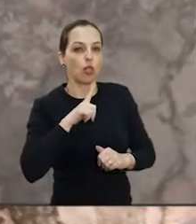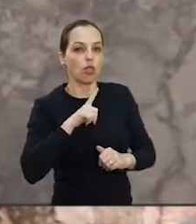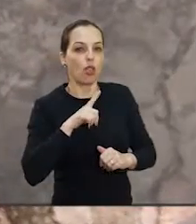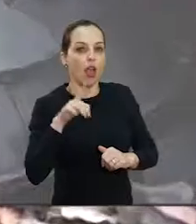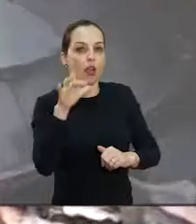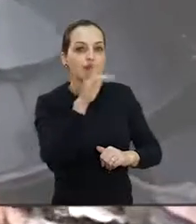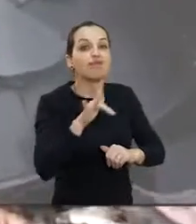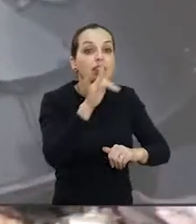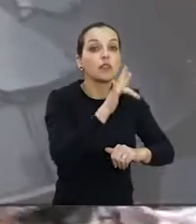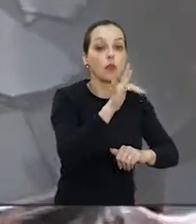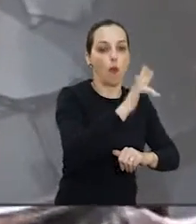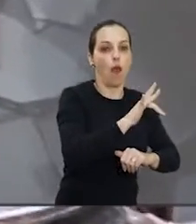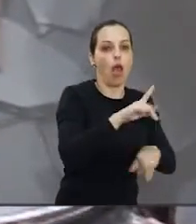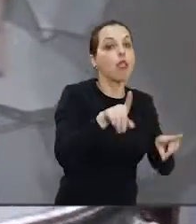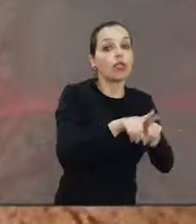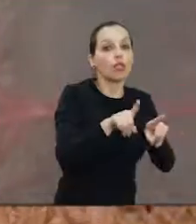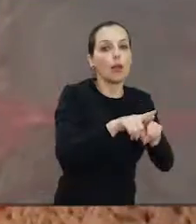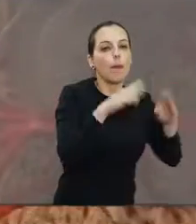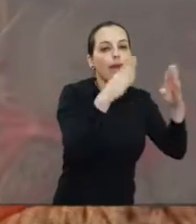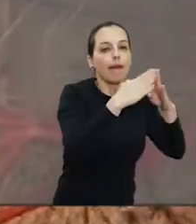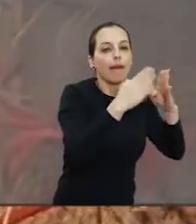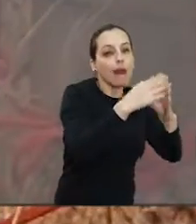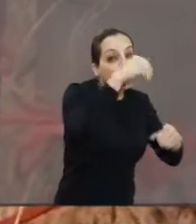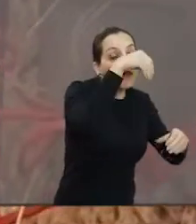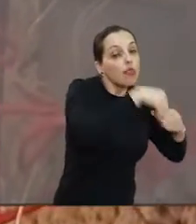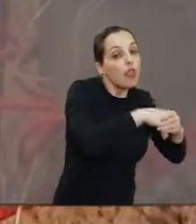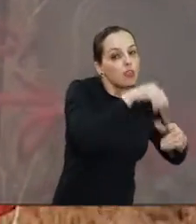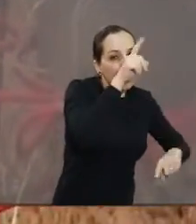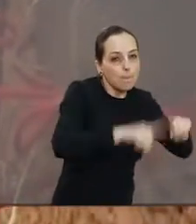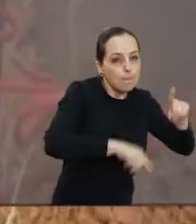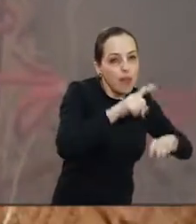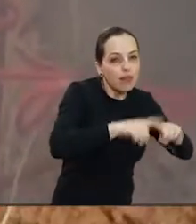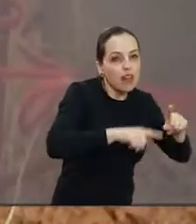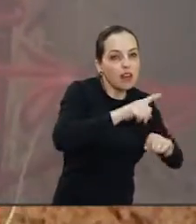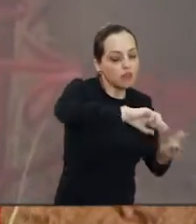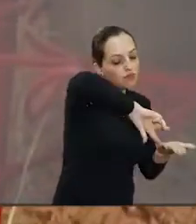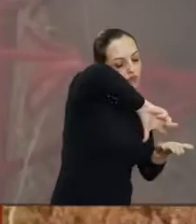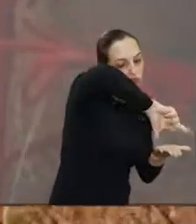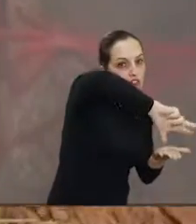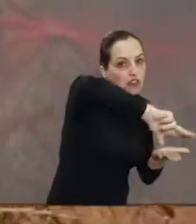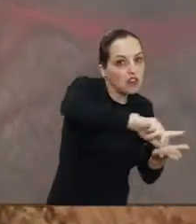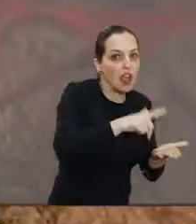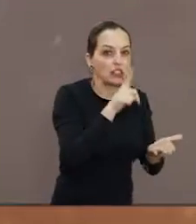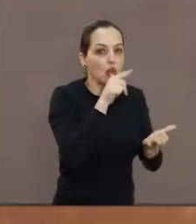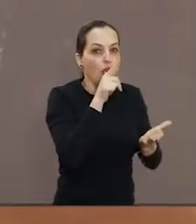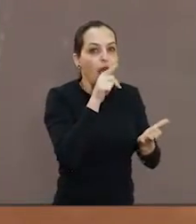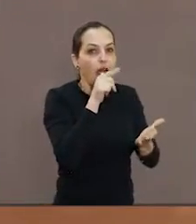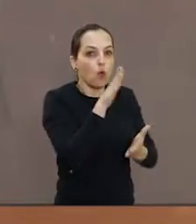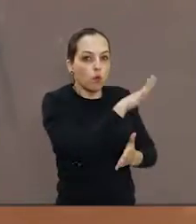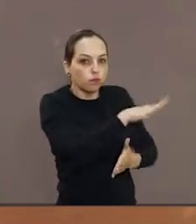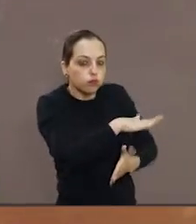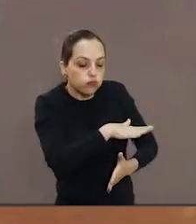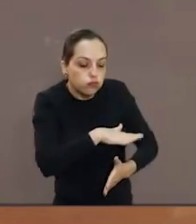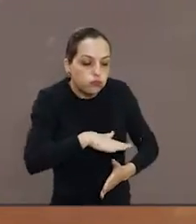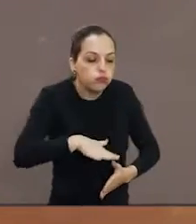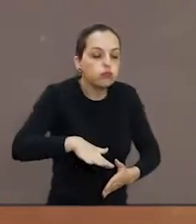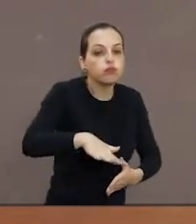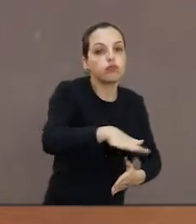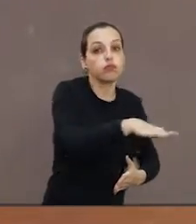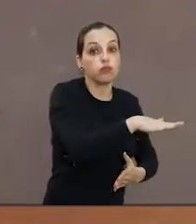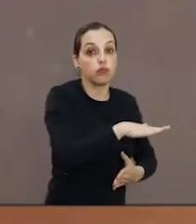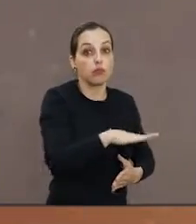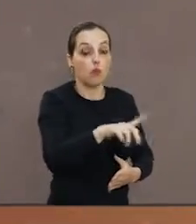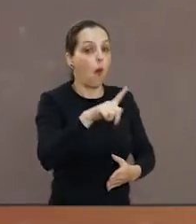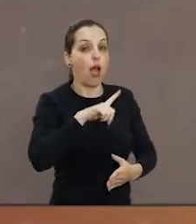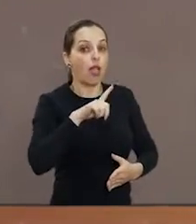que nós temos em relação a criadouros são dentro de imóveis habitados, então assim que existem pessoas que moram,